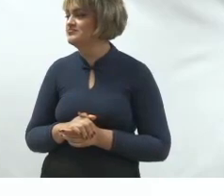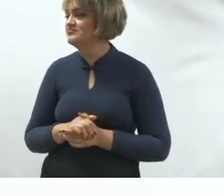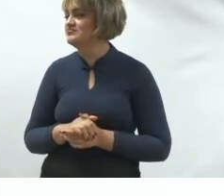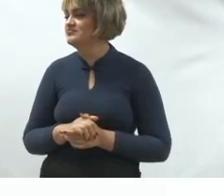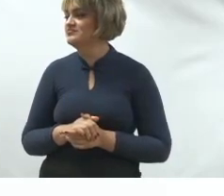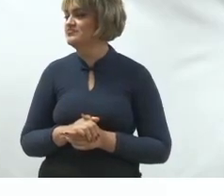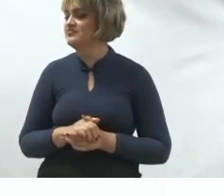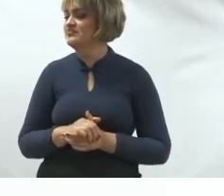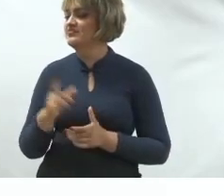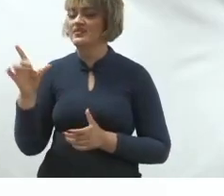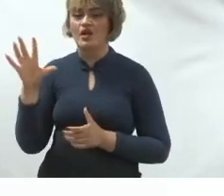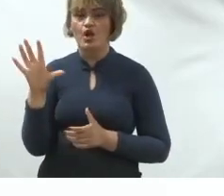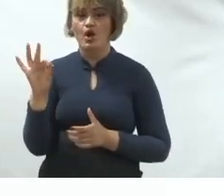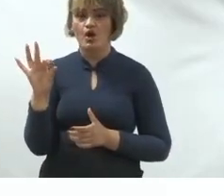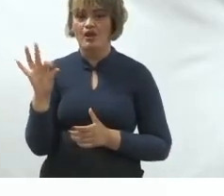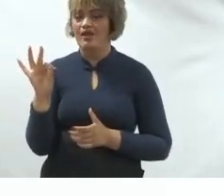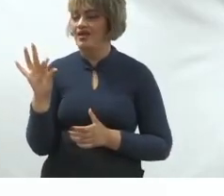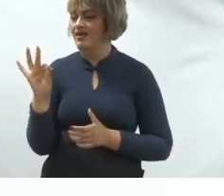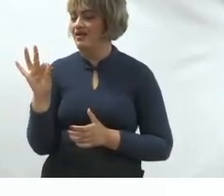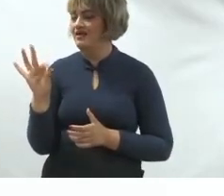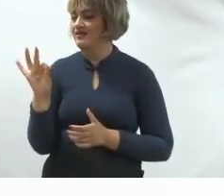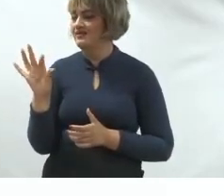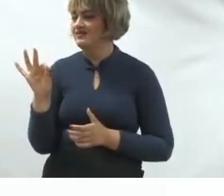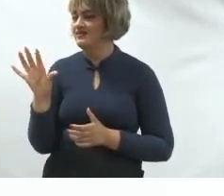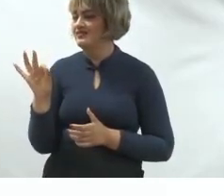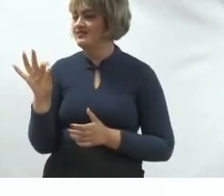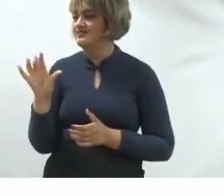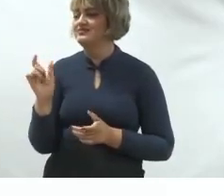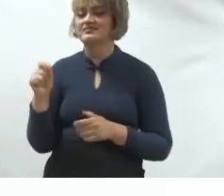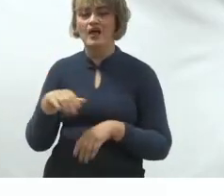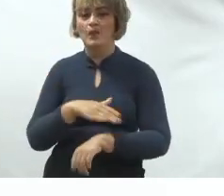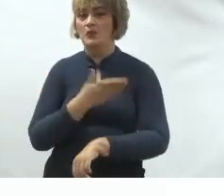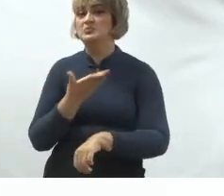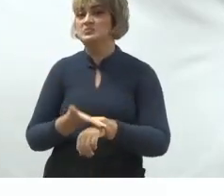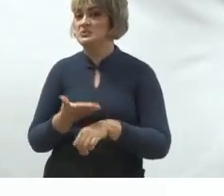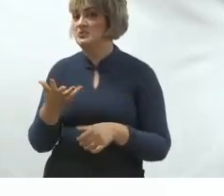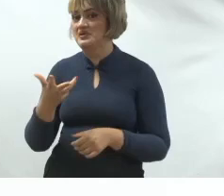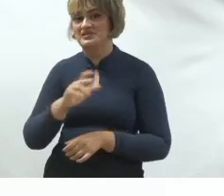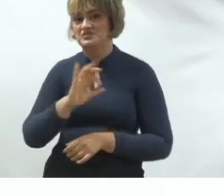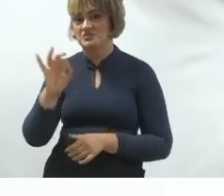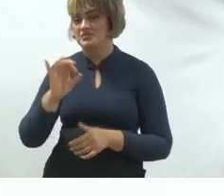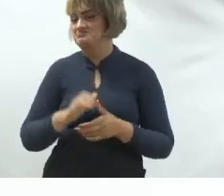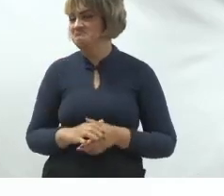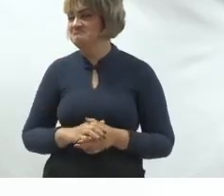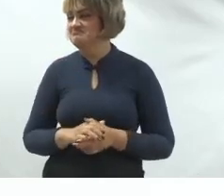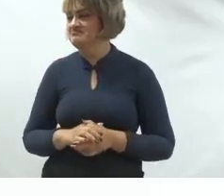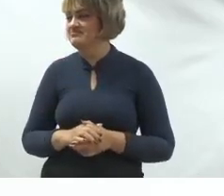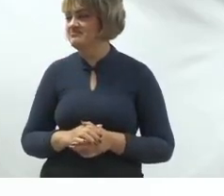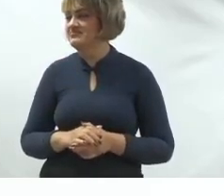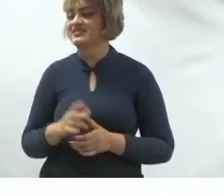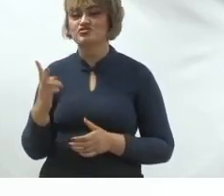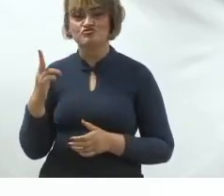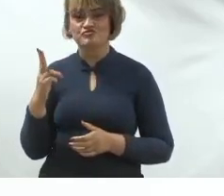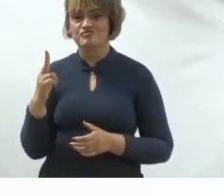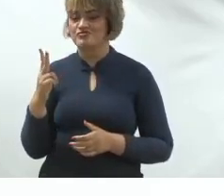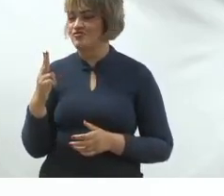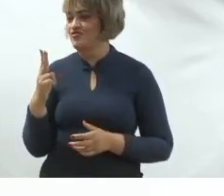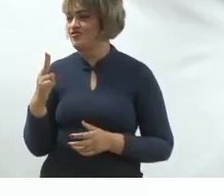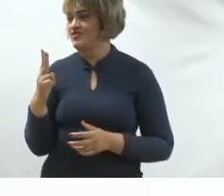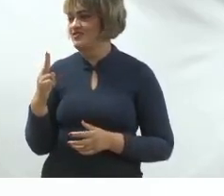Um tubinho de cola. Também dura o ano todo. E é de qualidade ótima. Uma tesoura.